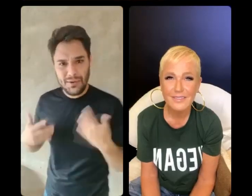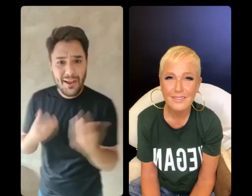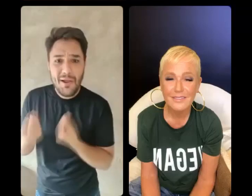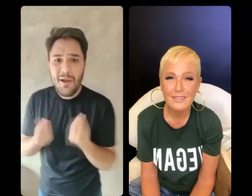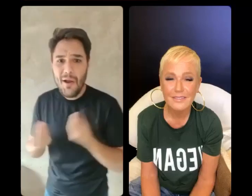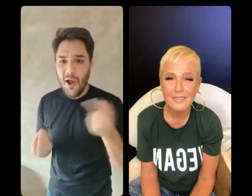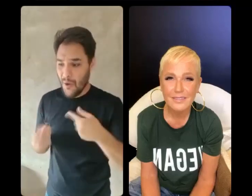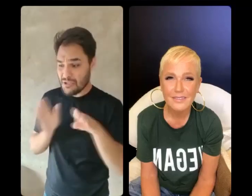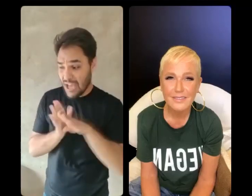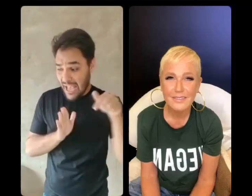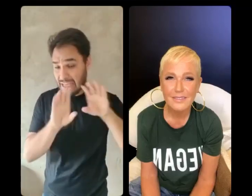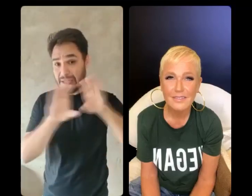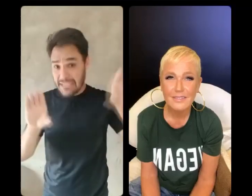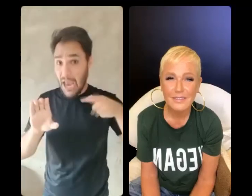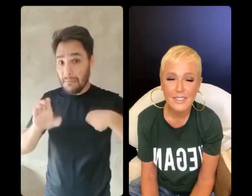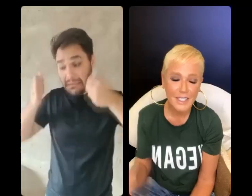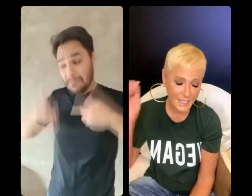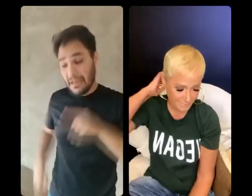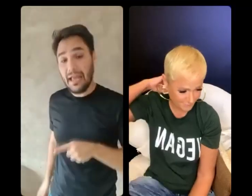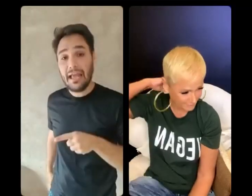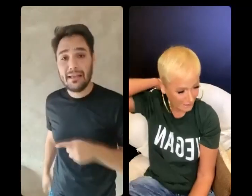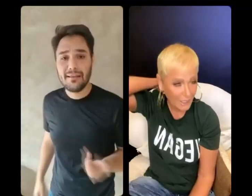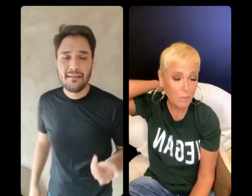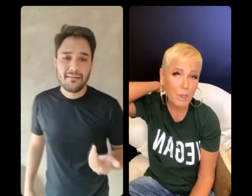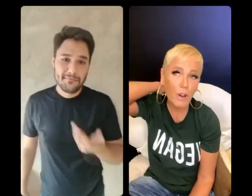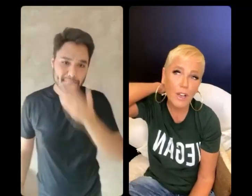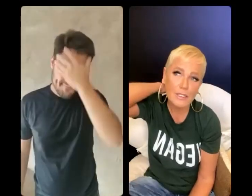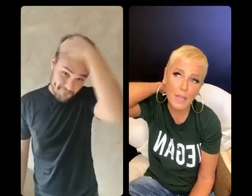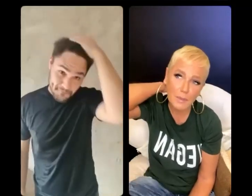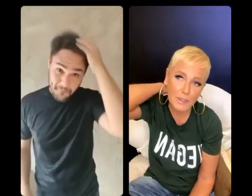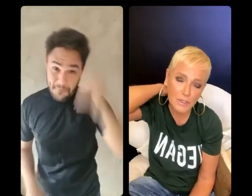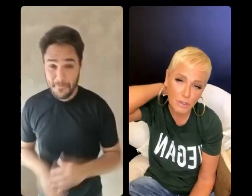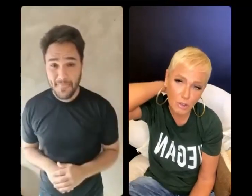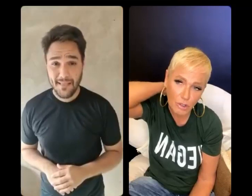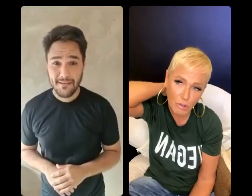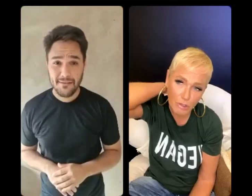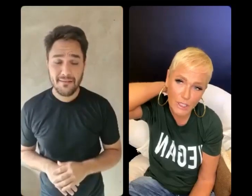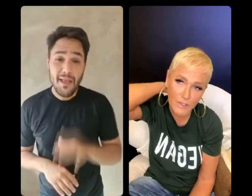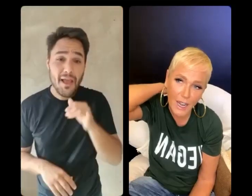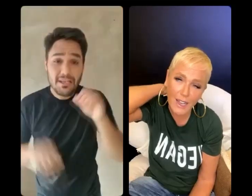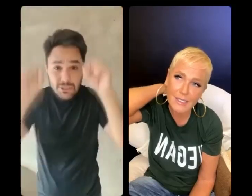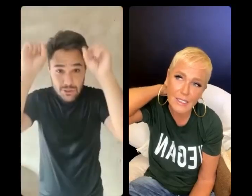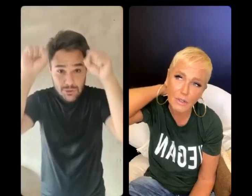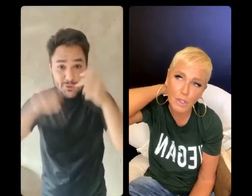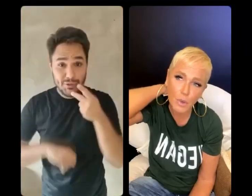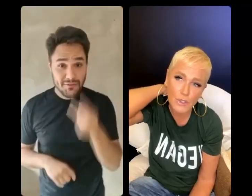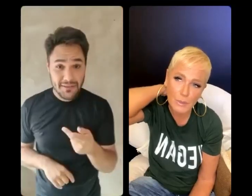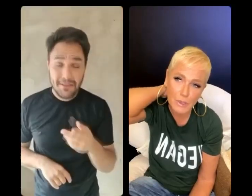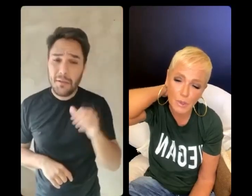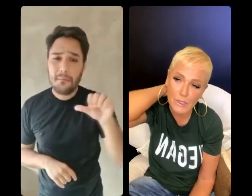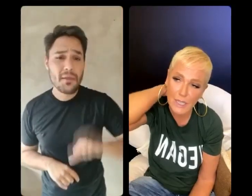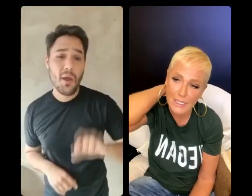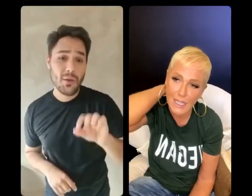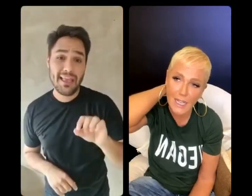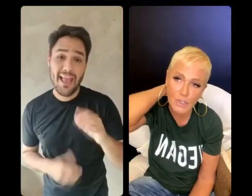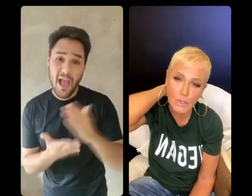esclarecer o que está rolando. É. E o pior, sabe, Matheus, o que eu queria te falar, assim, quando eu ouço as